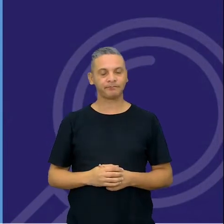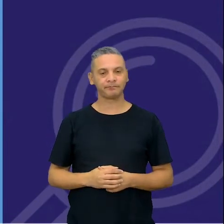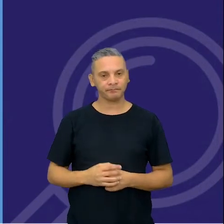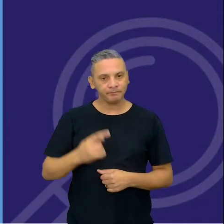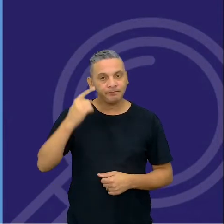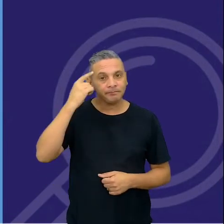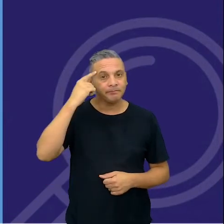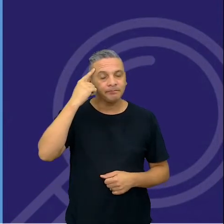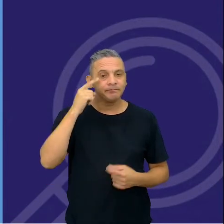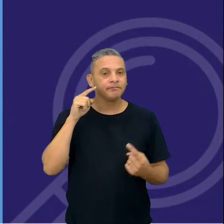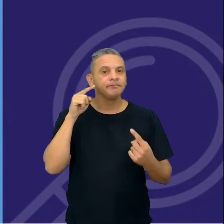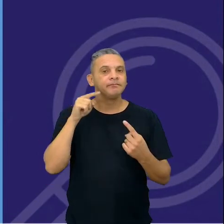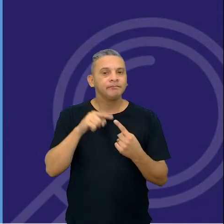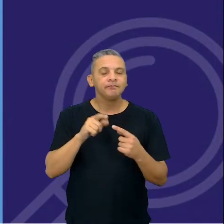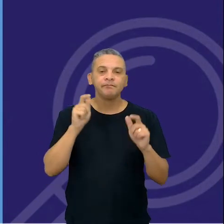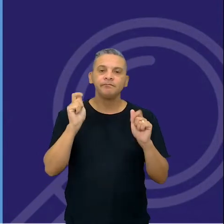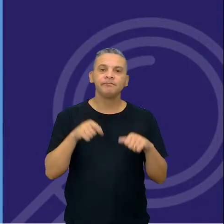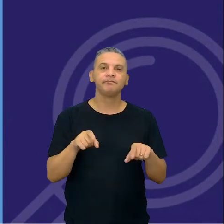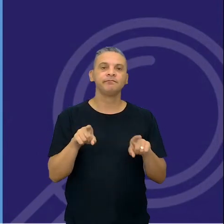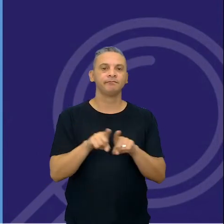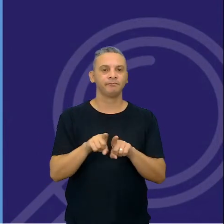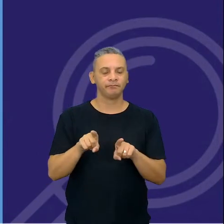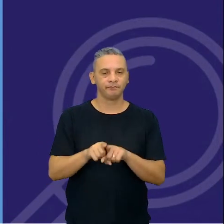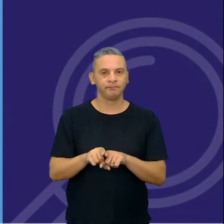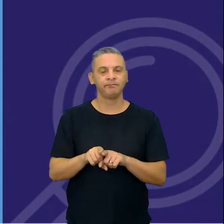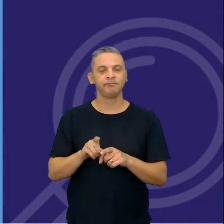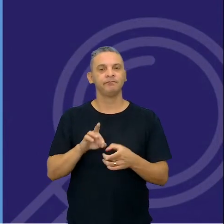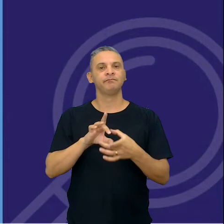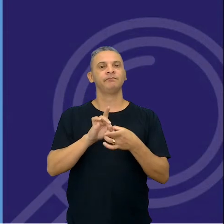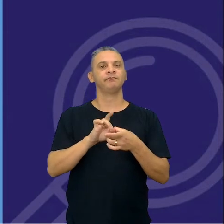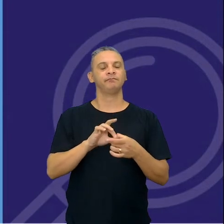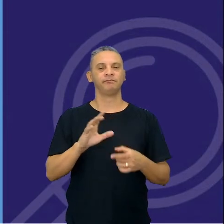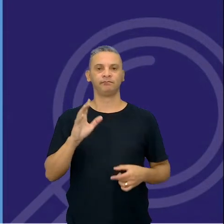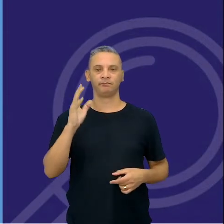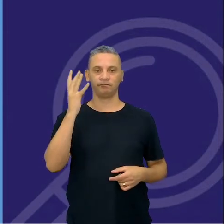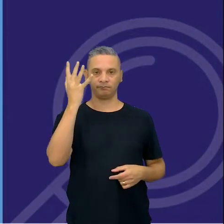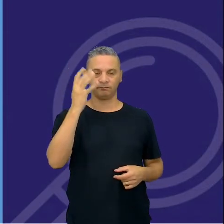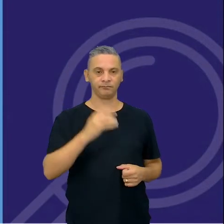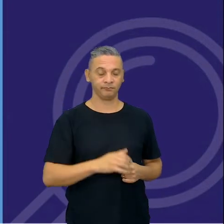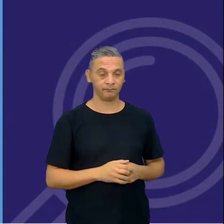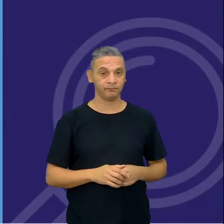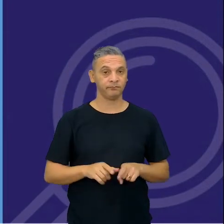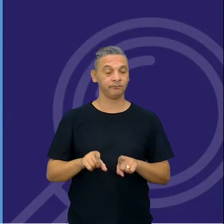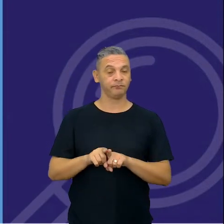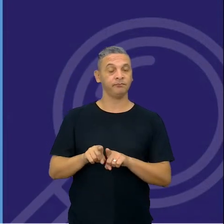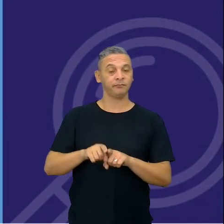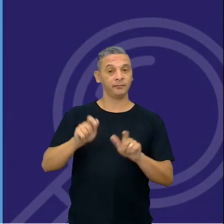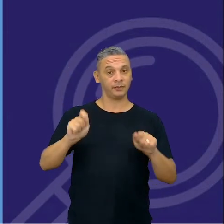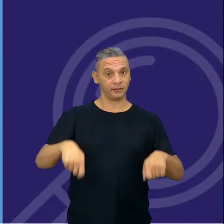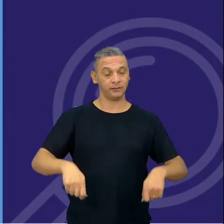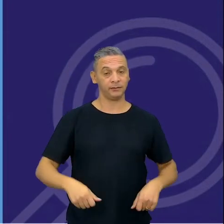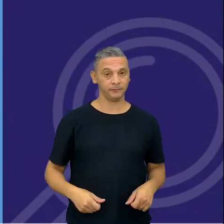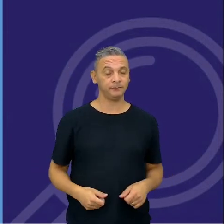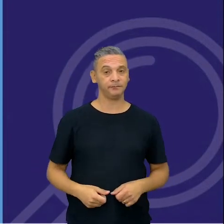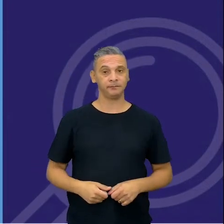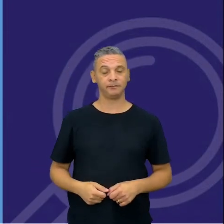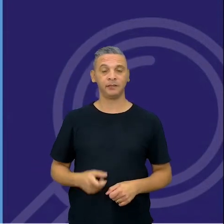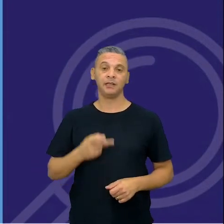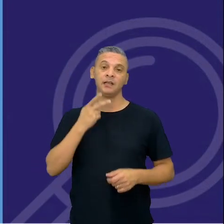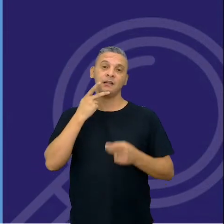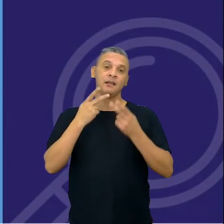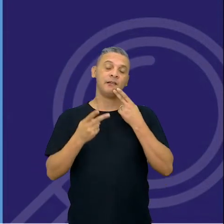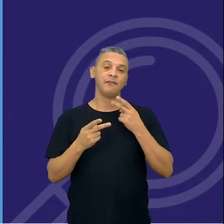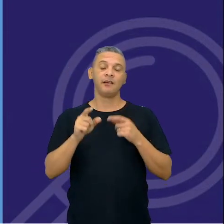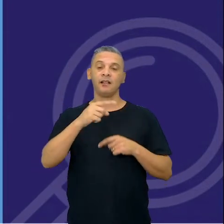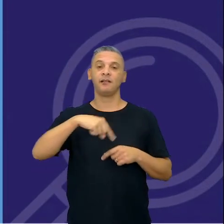de uma maneira, você sabe, tentando ligar as situações, isso também é importante, isso também é falar da